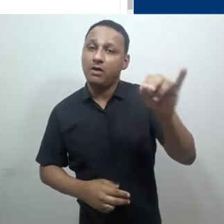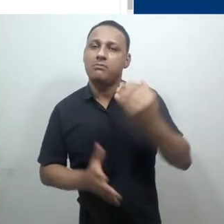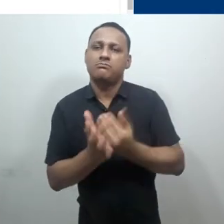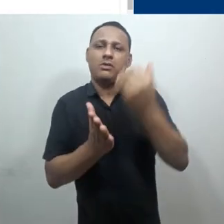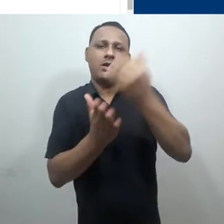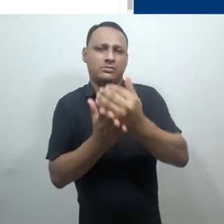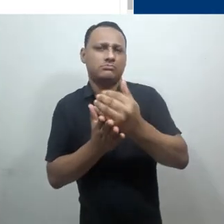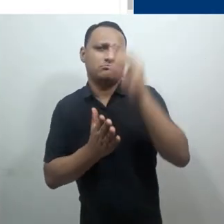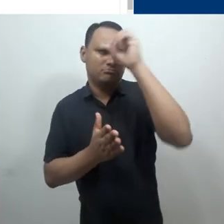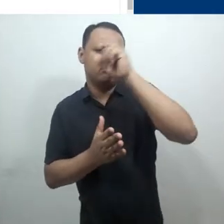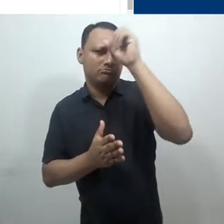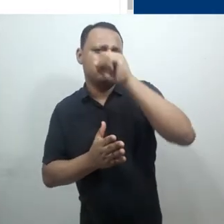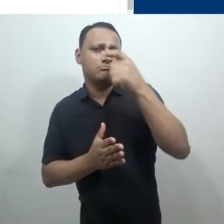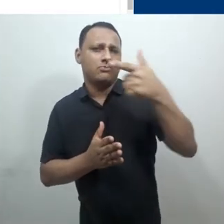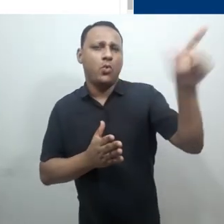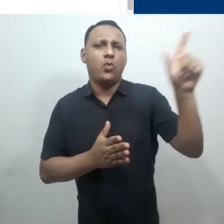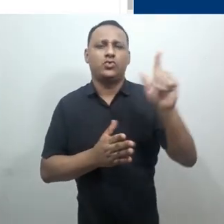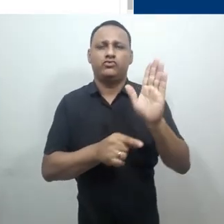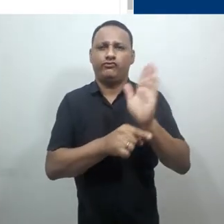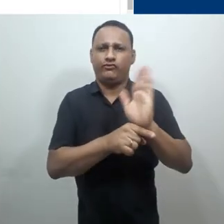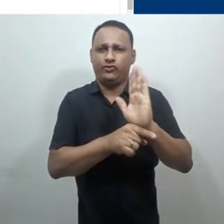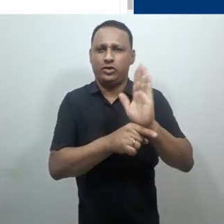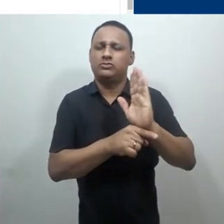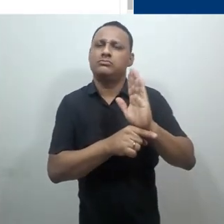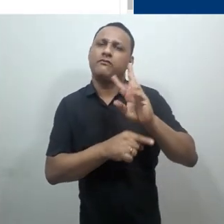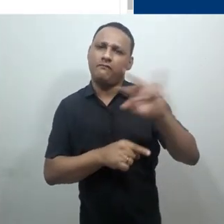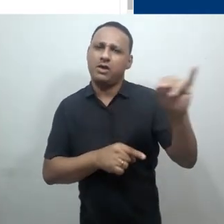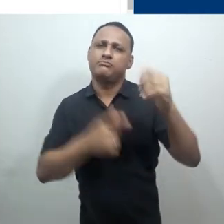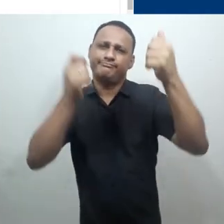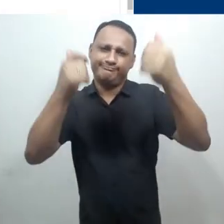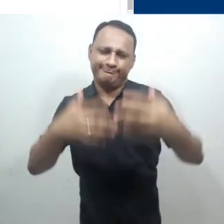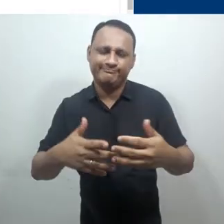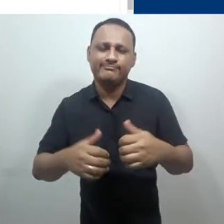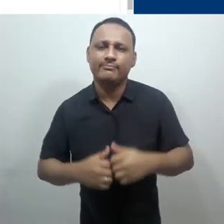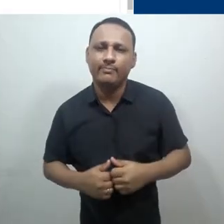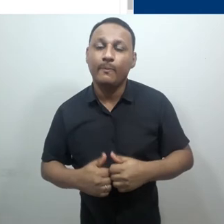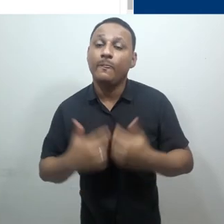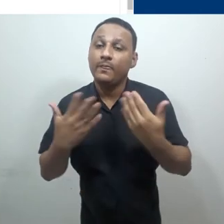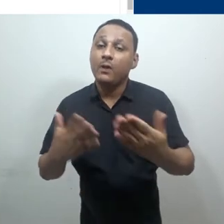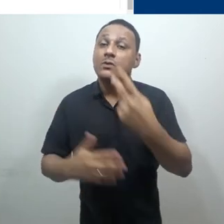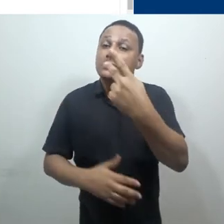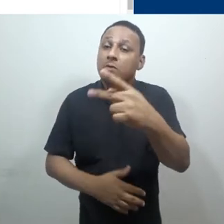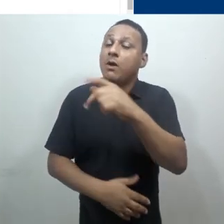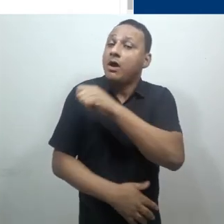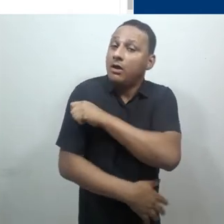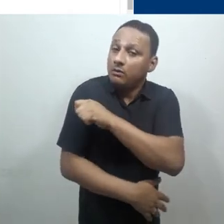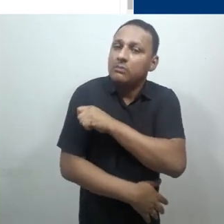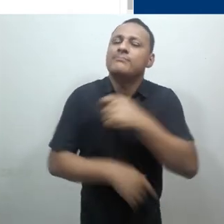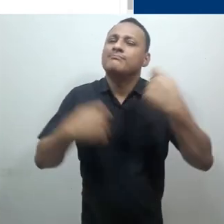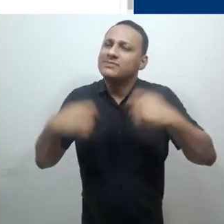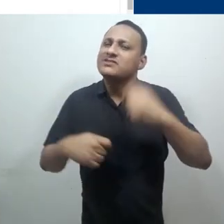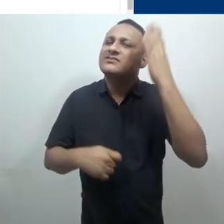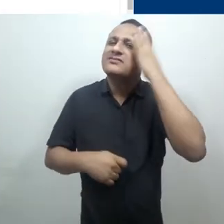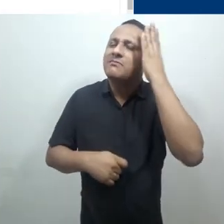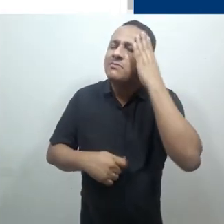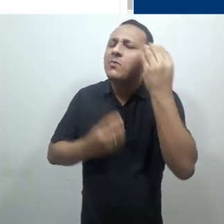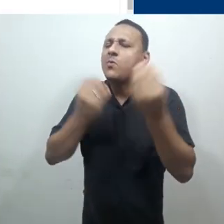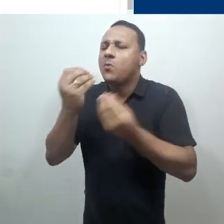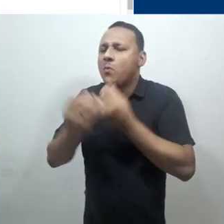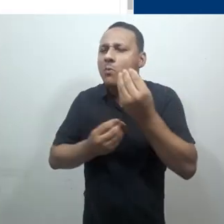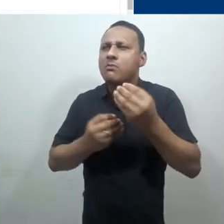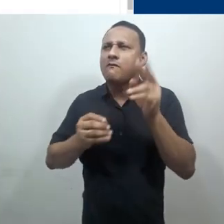detalhes em vídeos subsequentes. O estudante também deve possuir a habilidade de checar